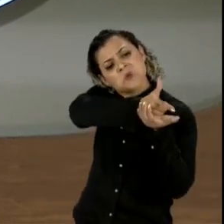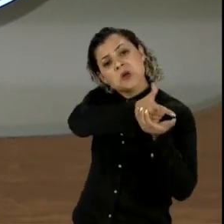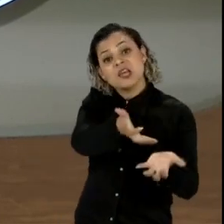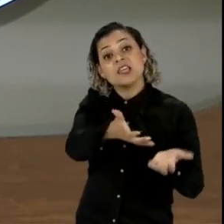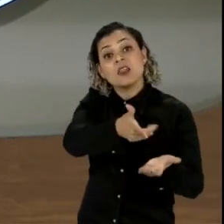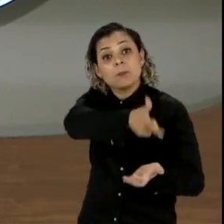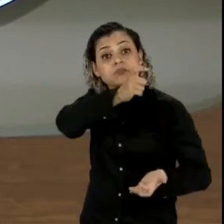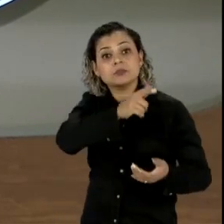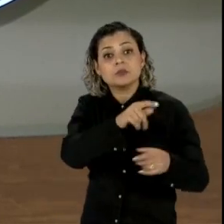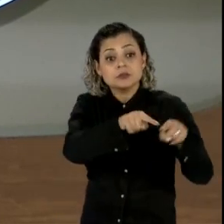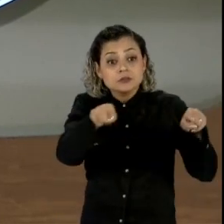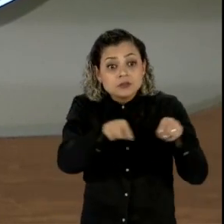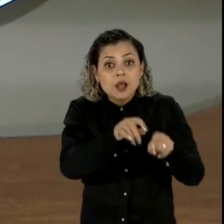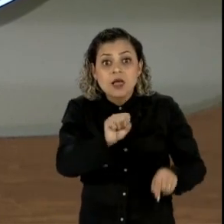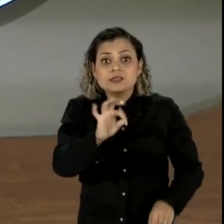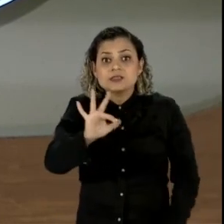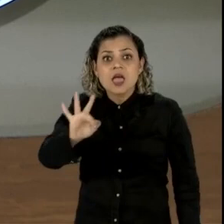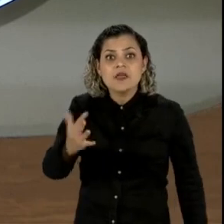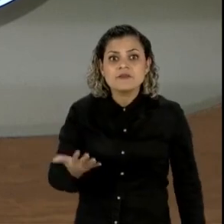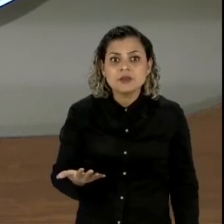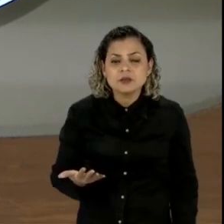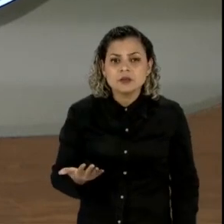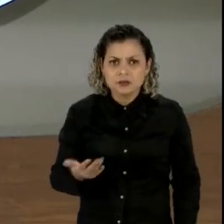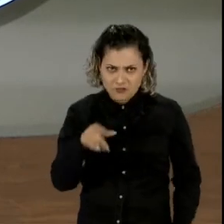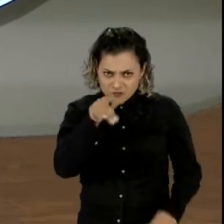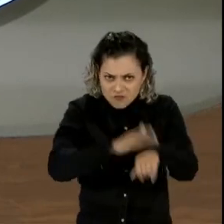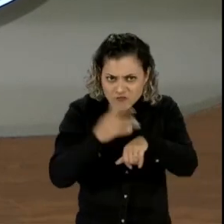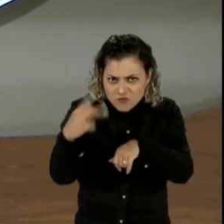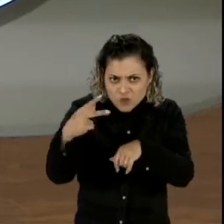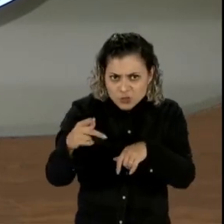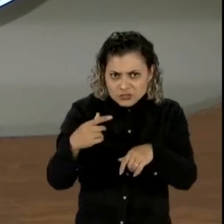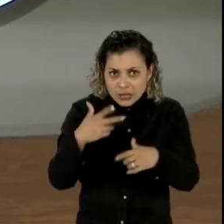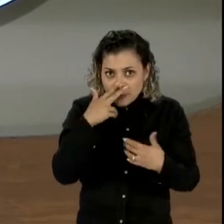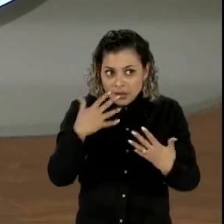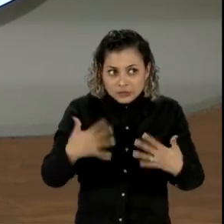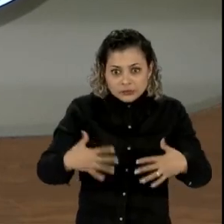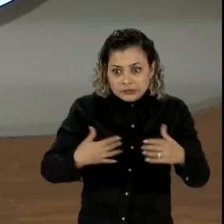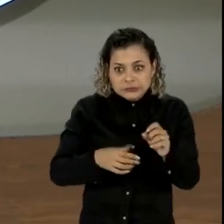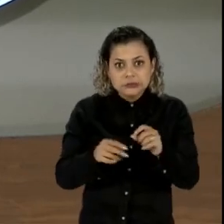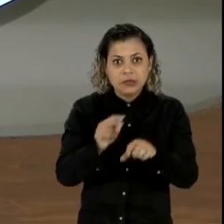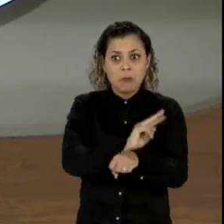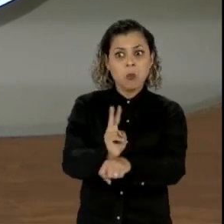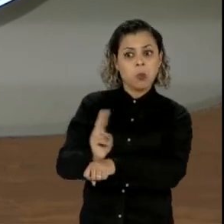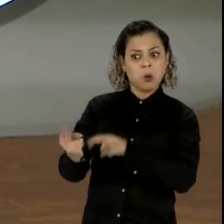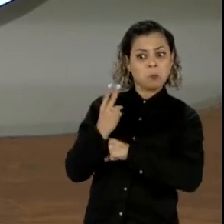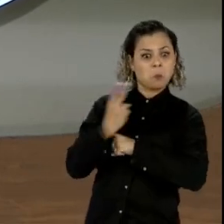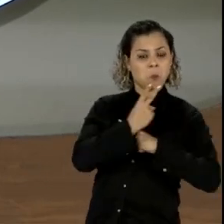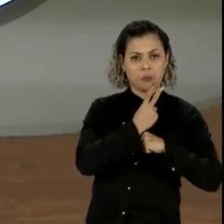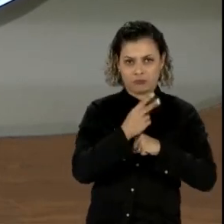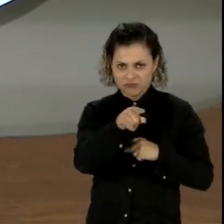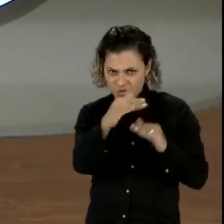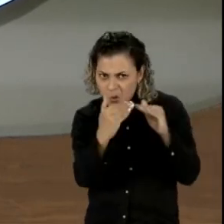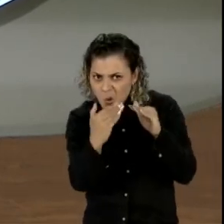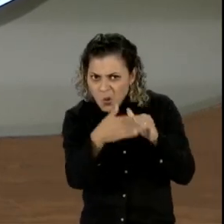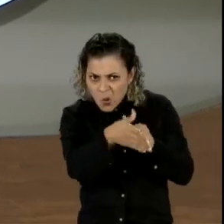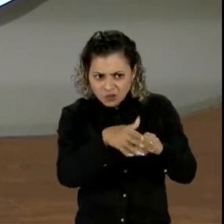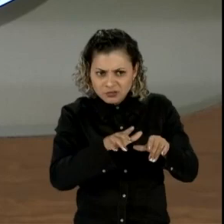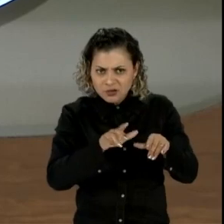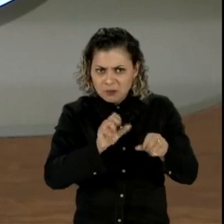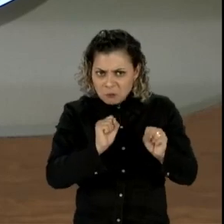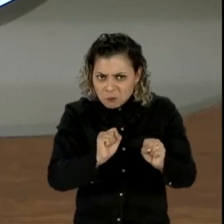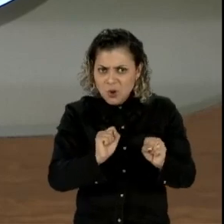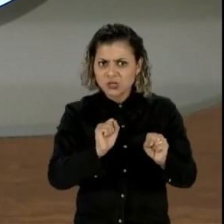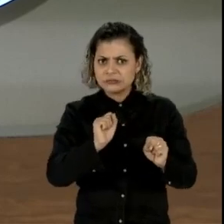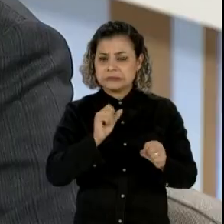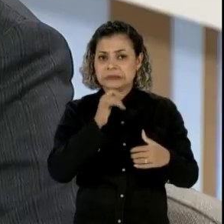no senhor na antessala do Supremo Tribunal Federal? O senhor aumentou seu staff de segurança? Concorda com colegas que acham que esse episódio pode